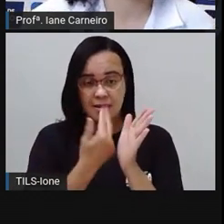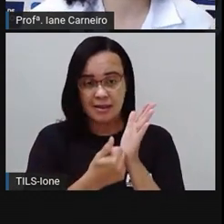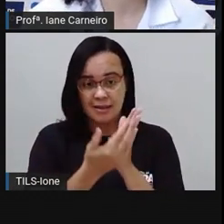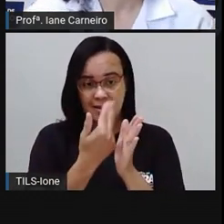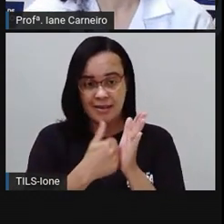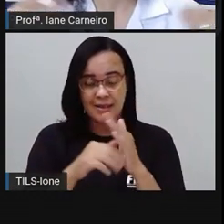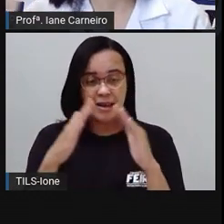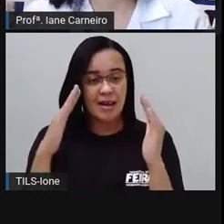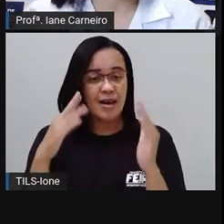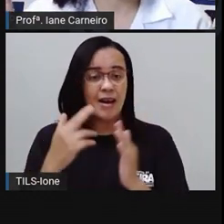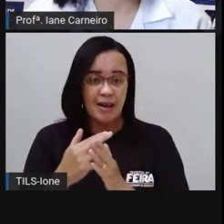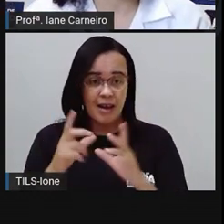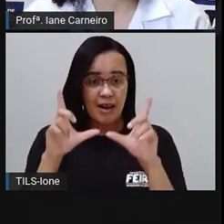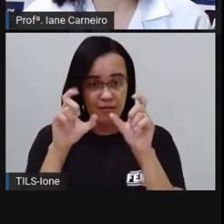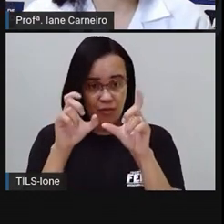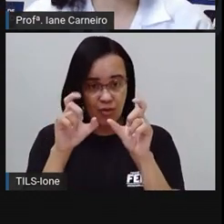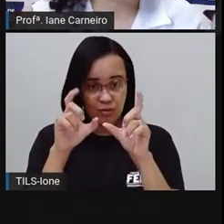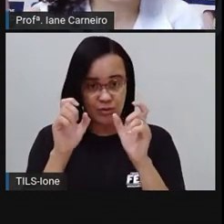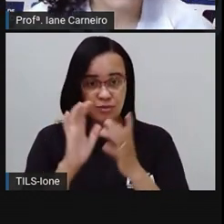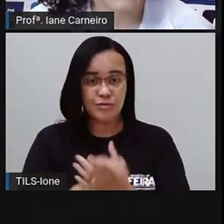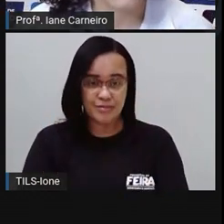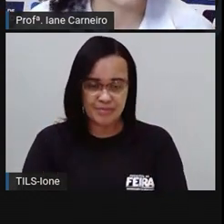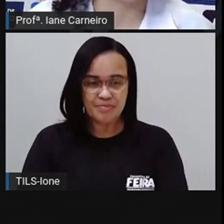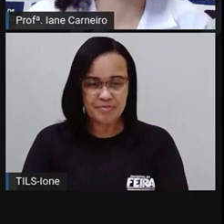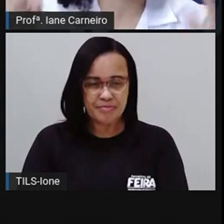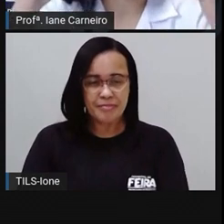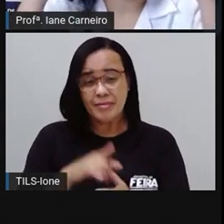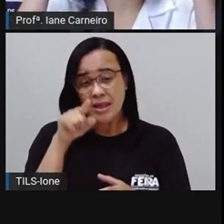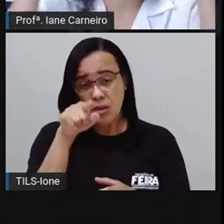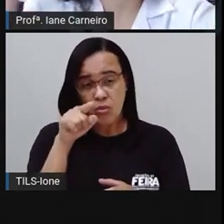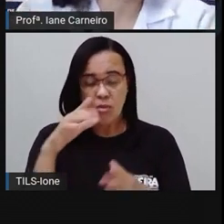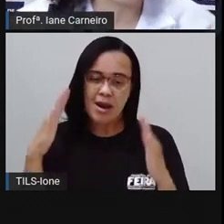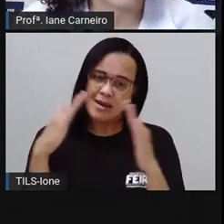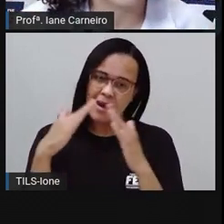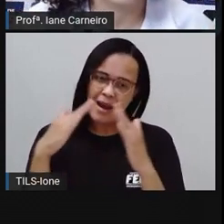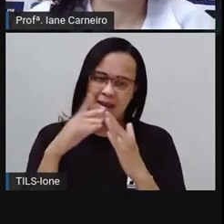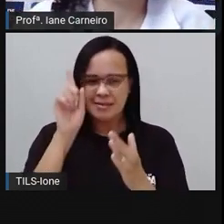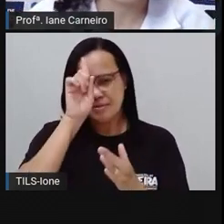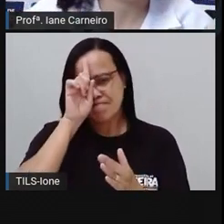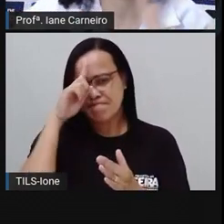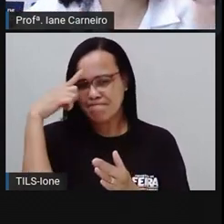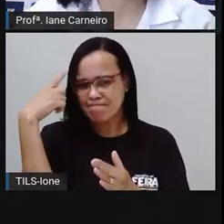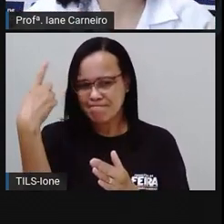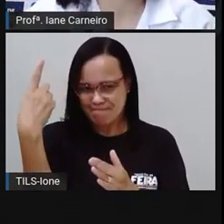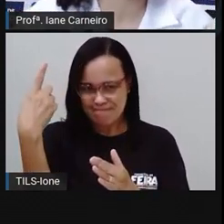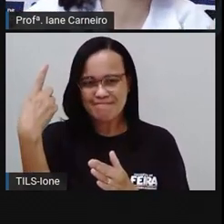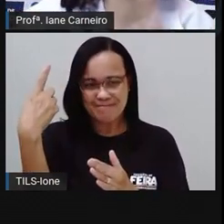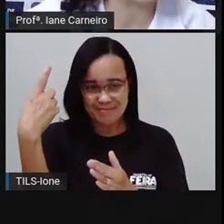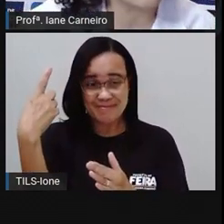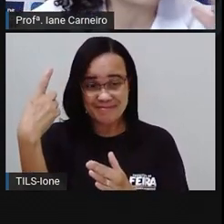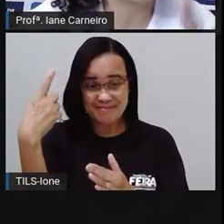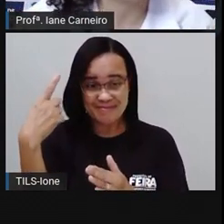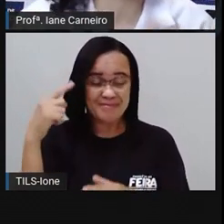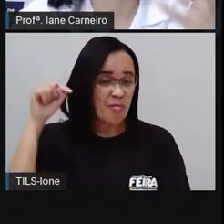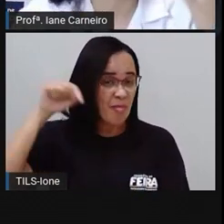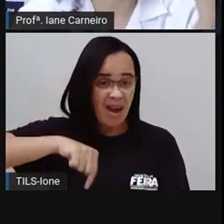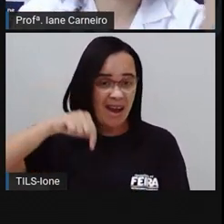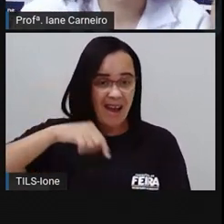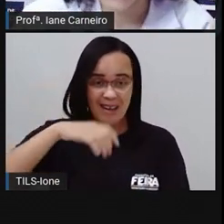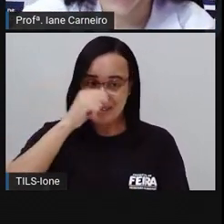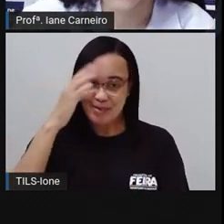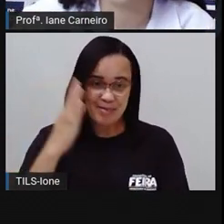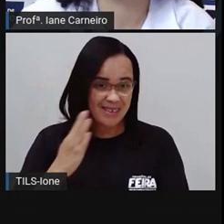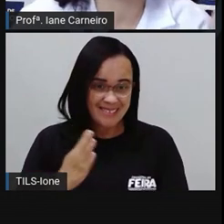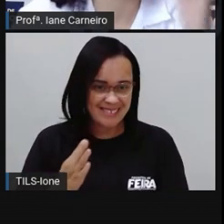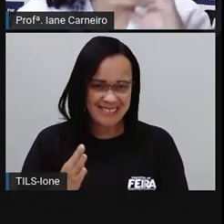com vocês que é uma casa hipotética, ou seja, uma casa imaginária. Não é uma casa que a gente aqui do Brasil vai morar, porque tem